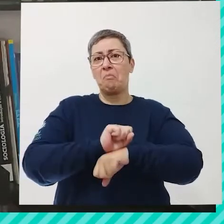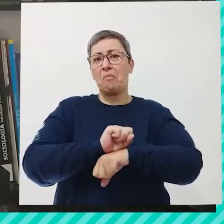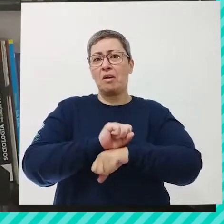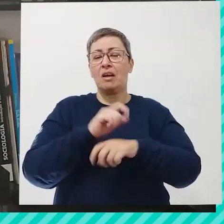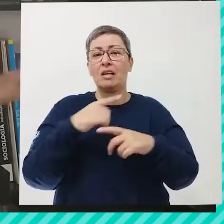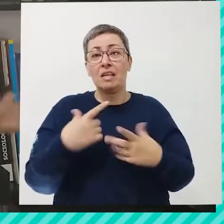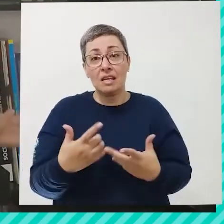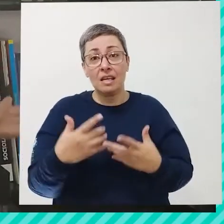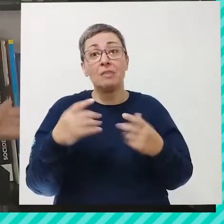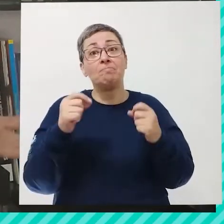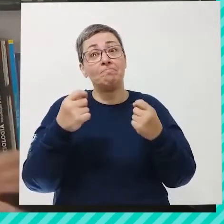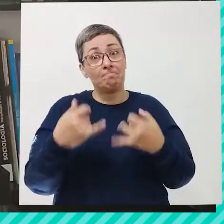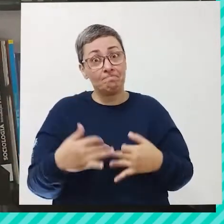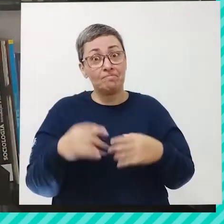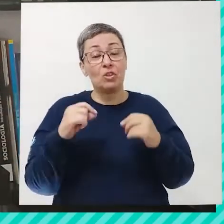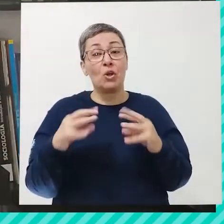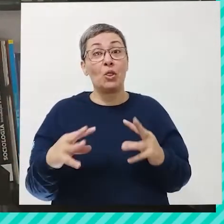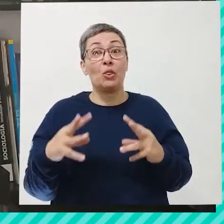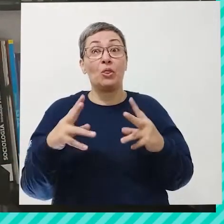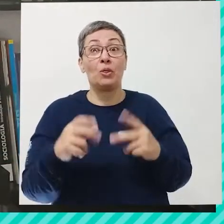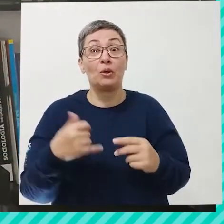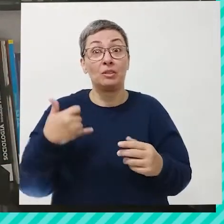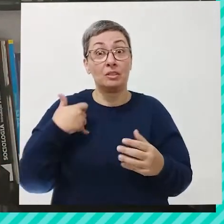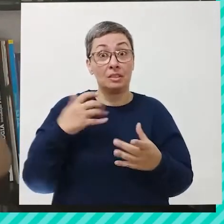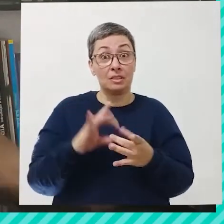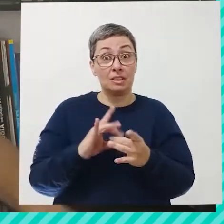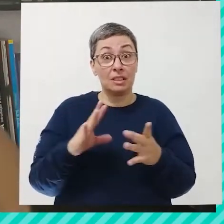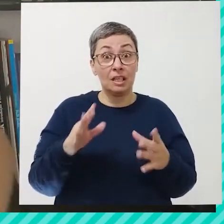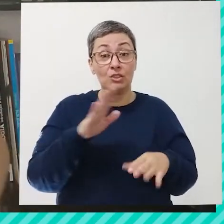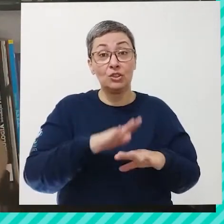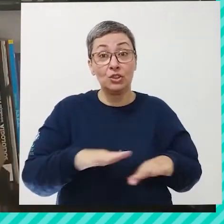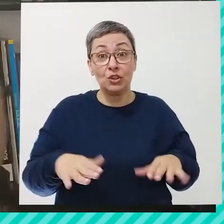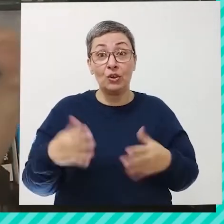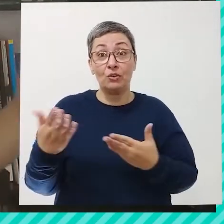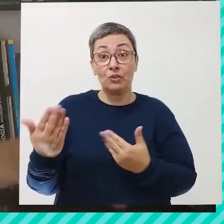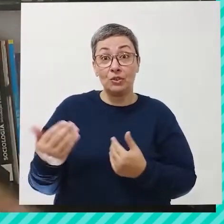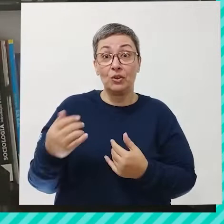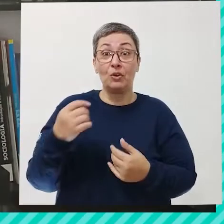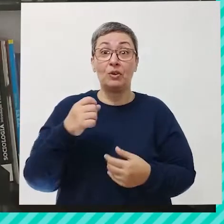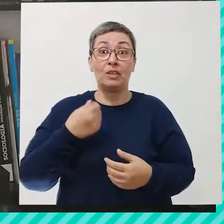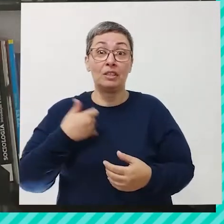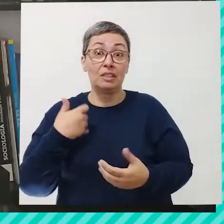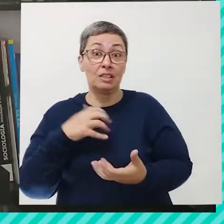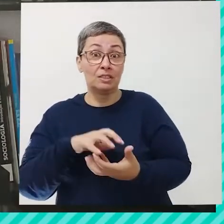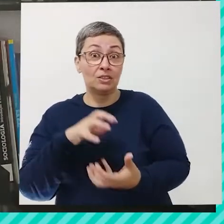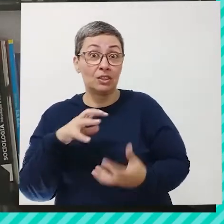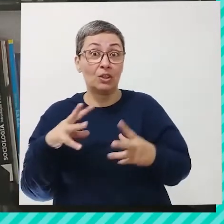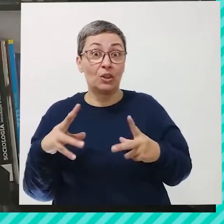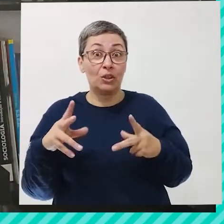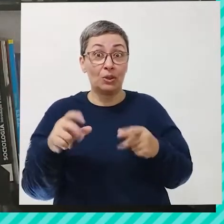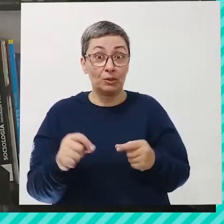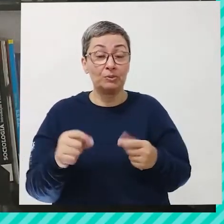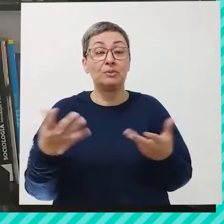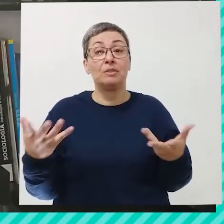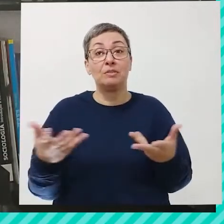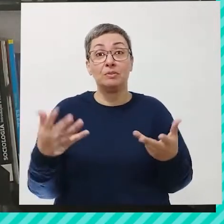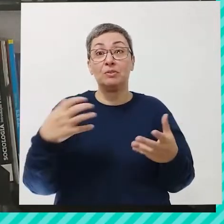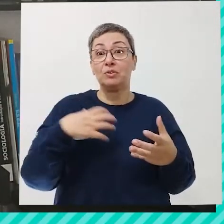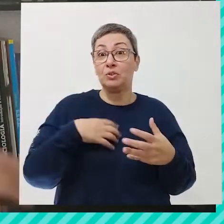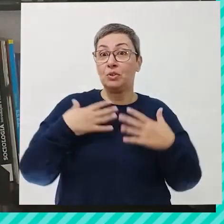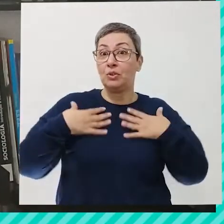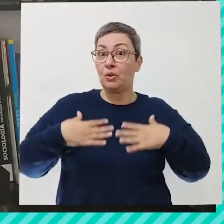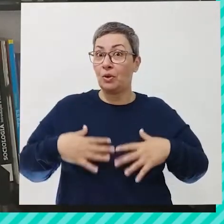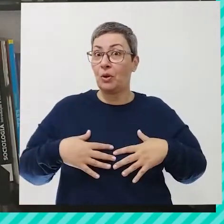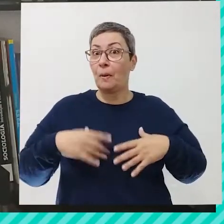E isso, como eu falei agora há pouco, serve para todas as idades. Crianças, jovens, idosos, adultos, todo mundo. Dessa forma, o nosso